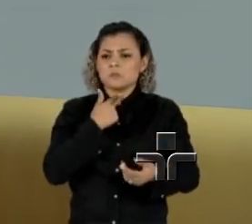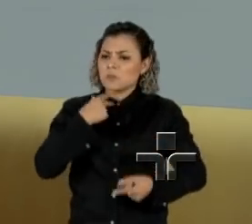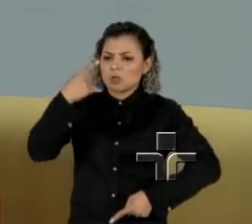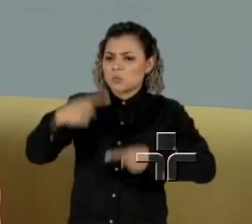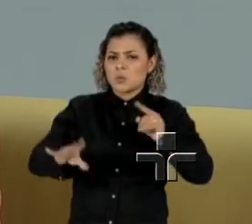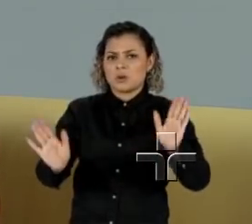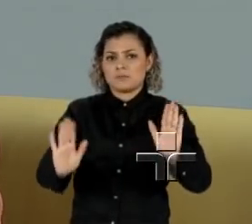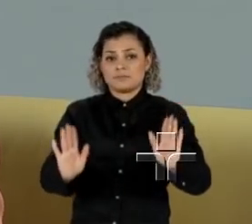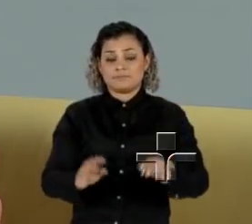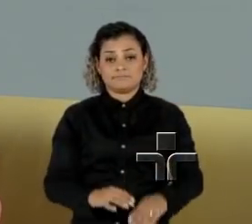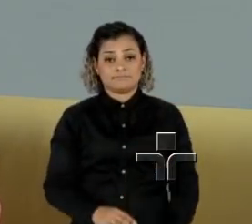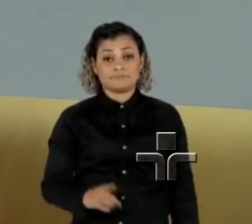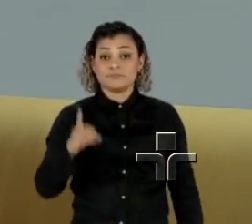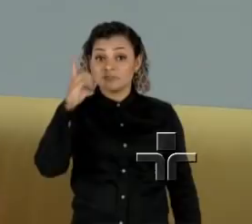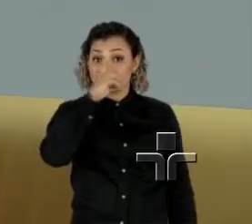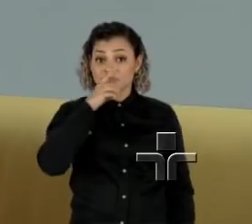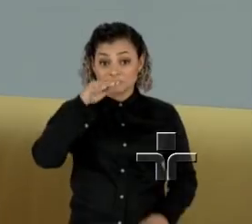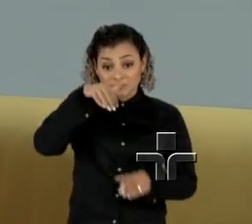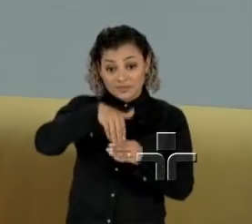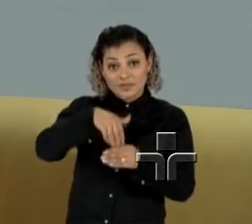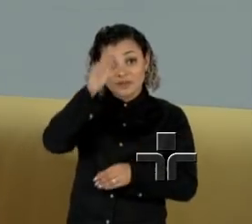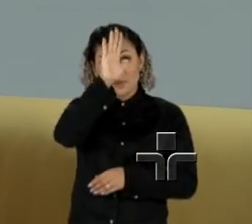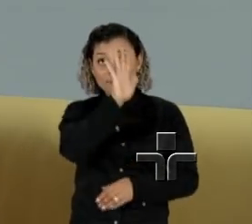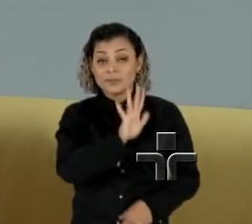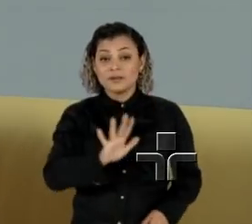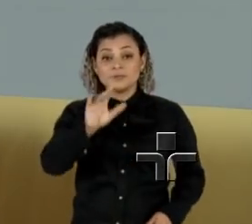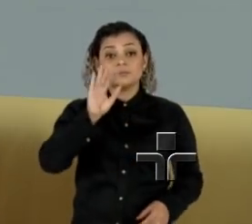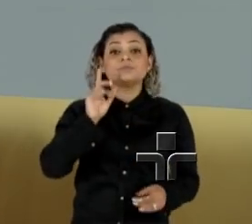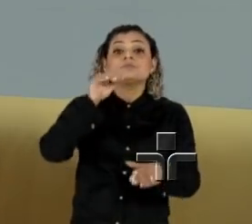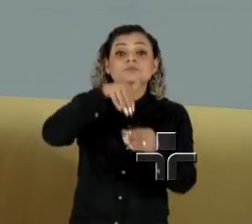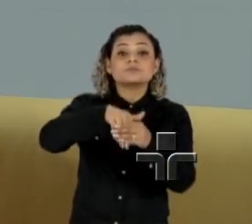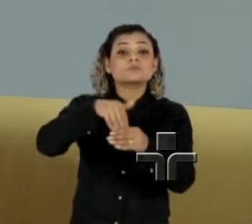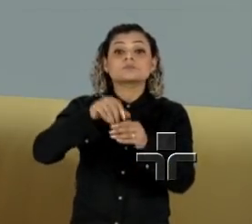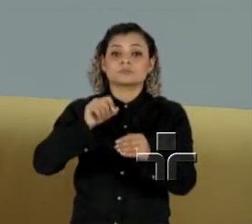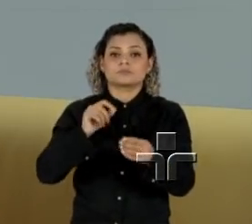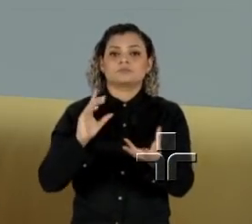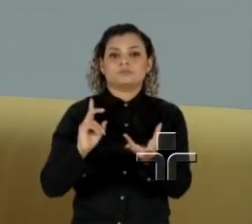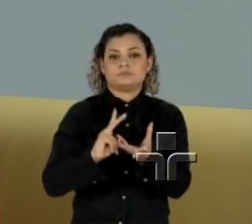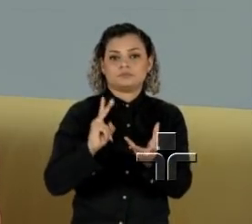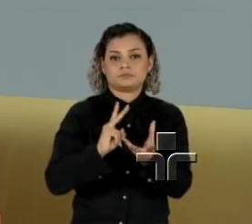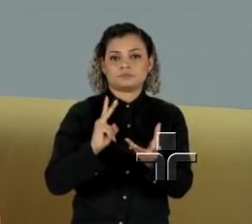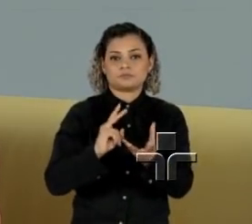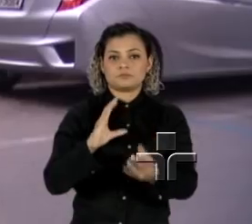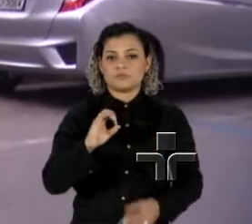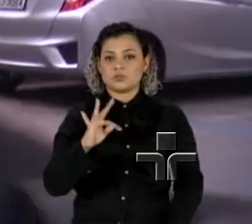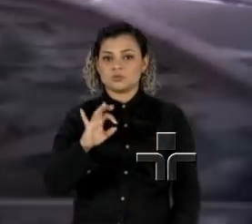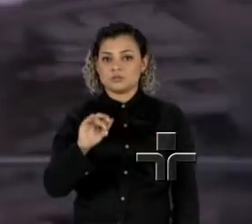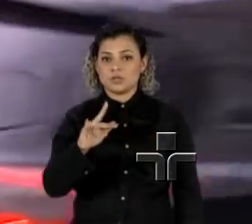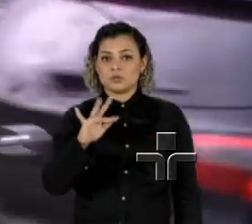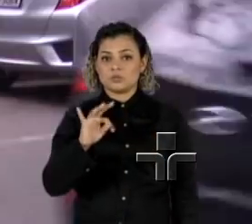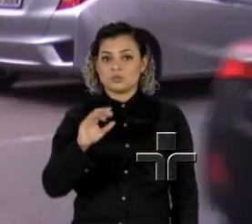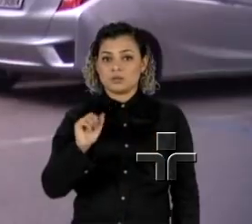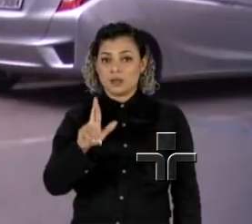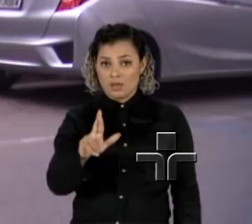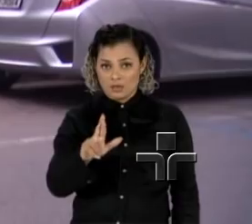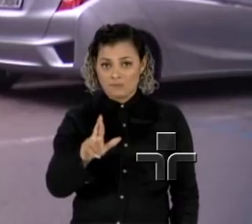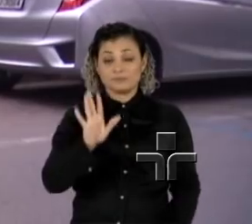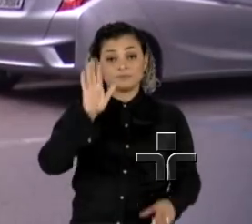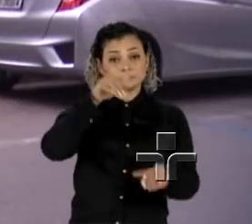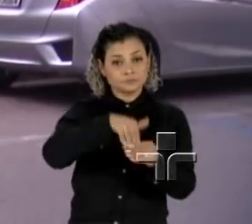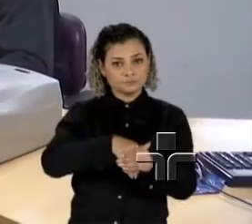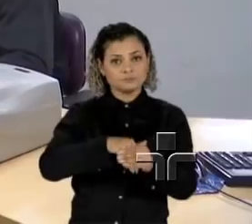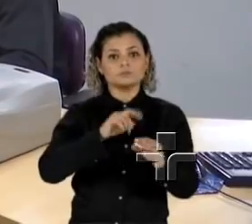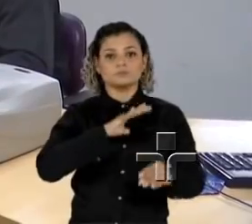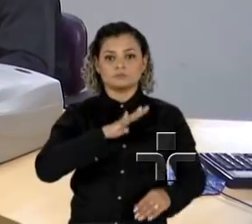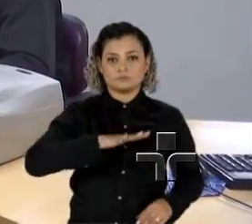O domingo foi de eleição em todo o país para escolha dos novos conselheiros tutelares. A votação